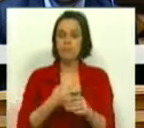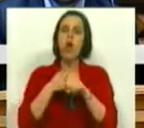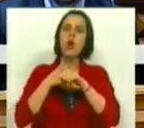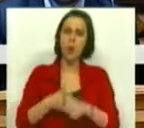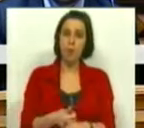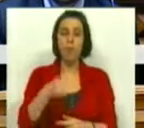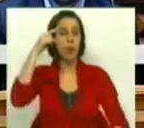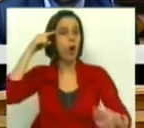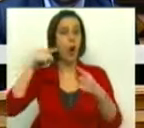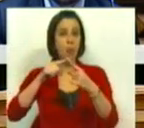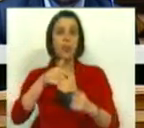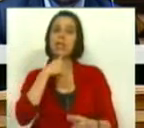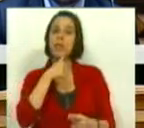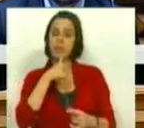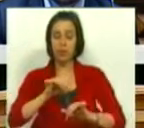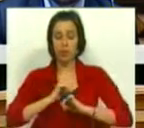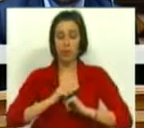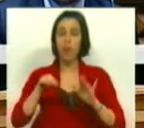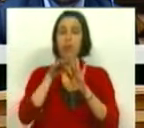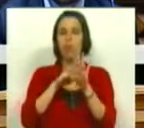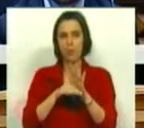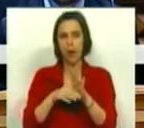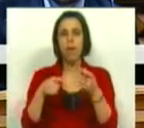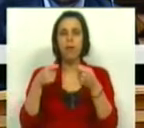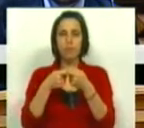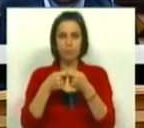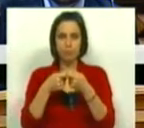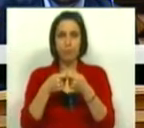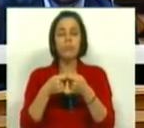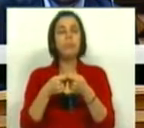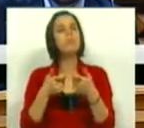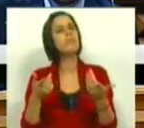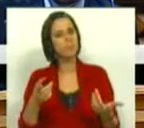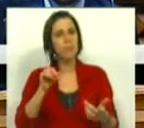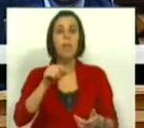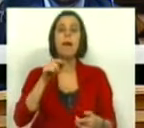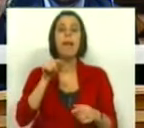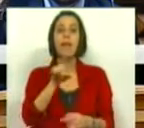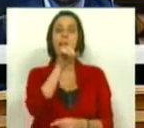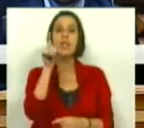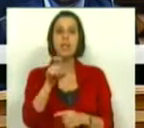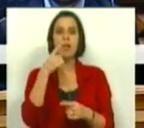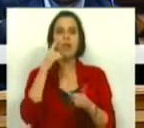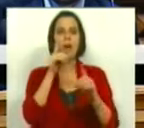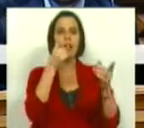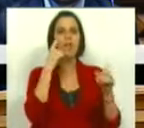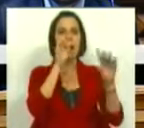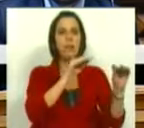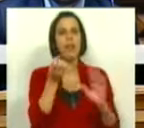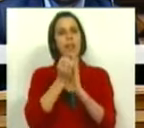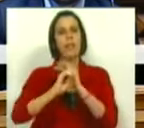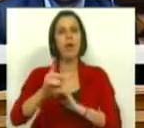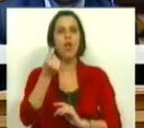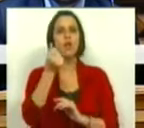cumprir os objetivos estabelecidos no nosso Programa de Ajustamento. E é determinante também nesta questão da reposição dos subsídios,